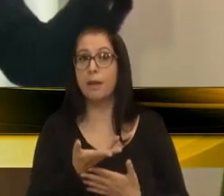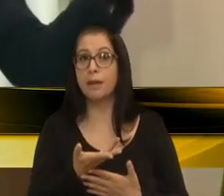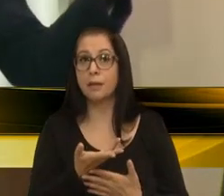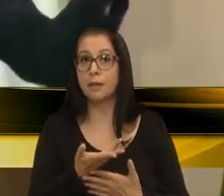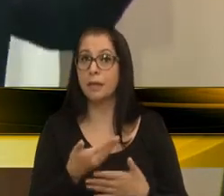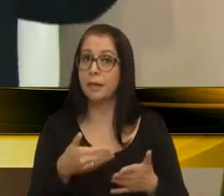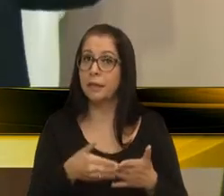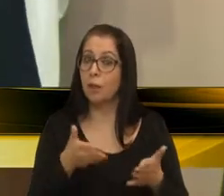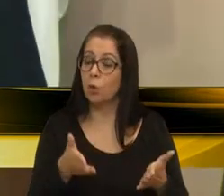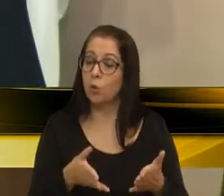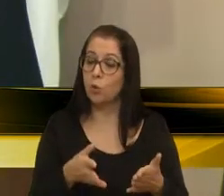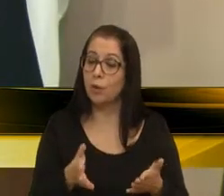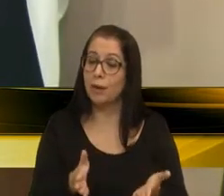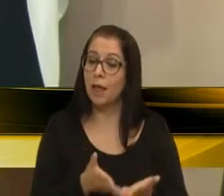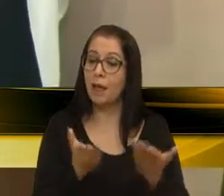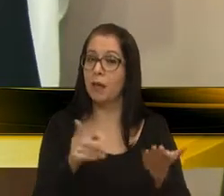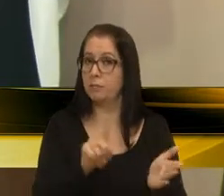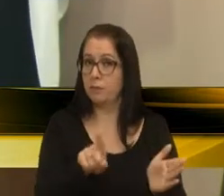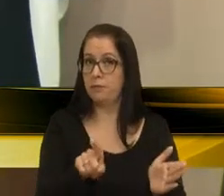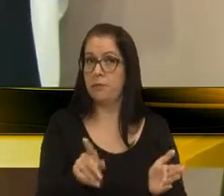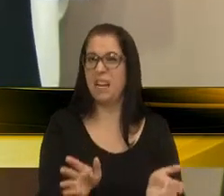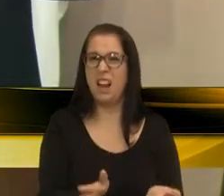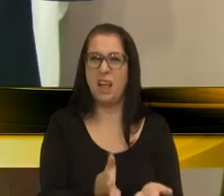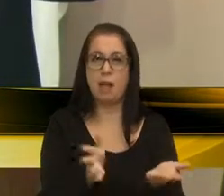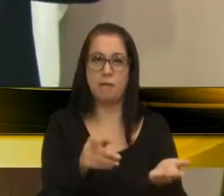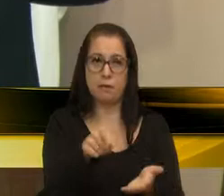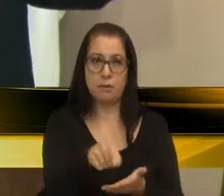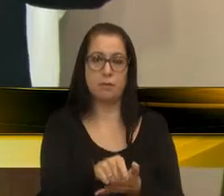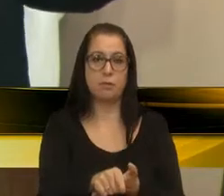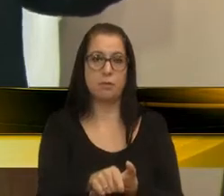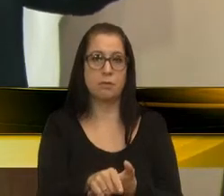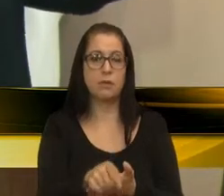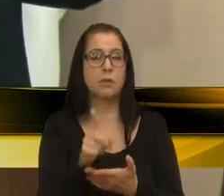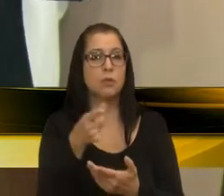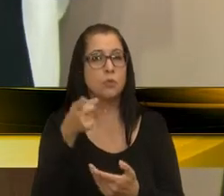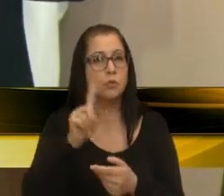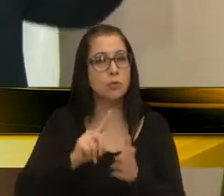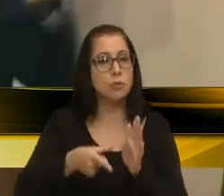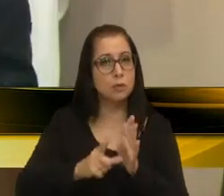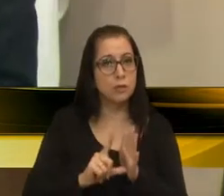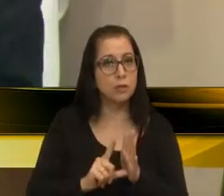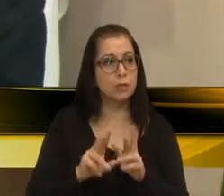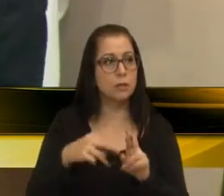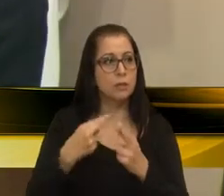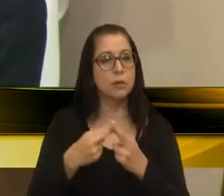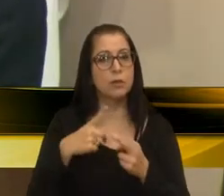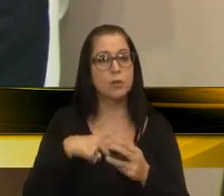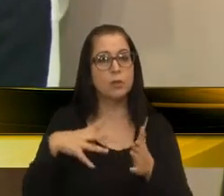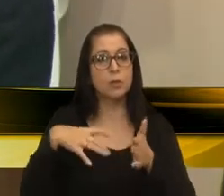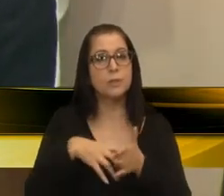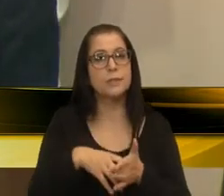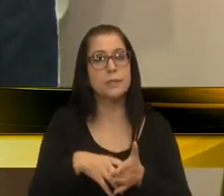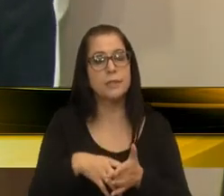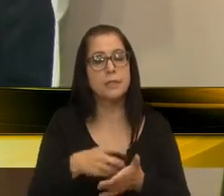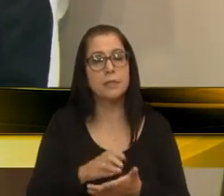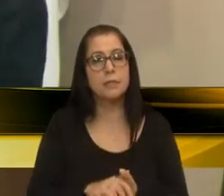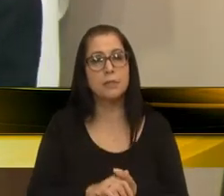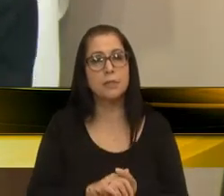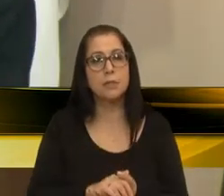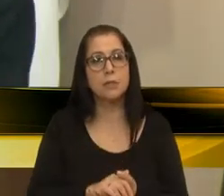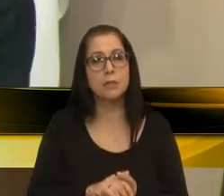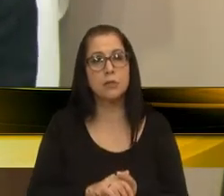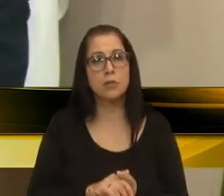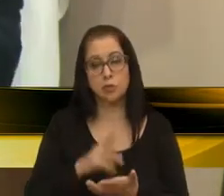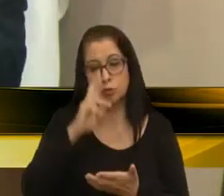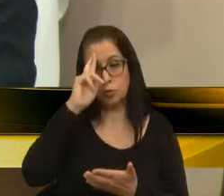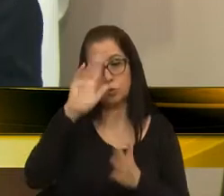até hoje, leves, a prova, agora, no final, um dia antes da nossa reunião, tivemos um acidente com uma, segundo o diretor